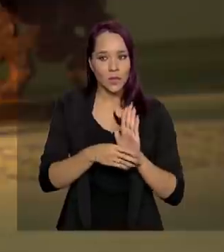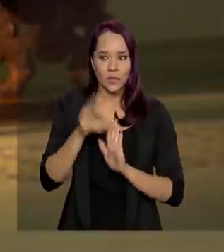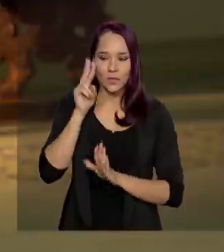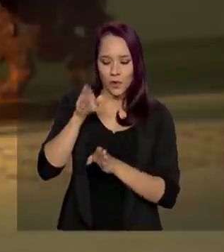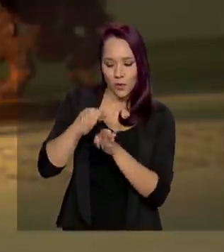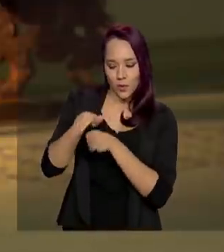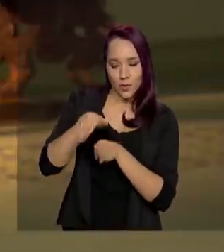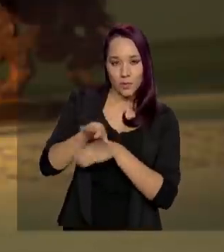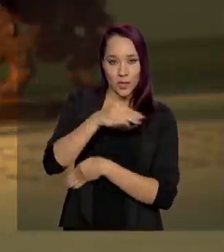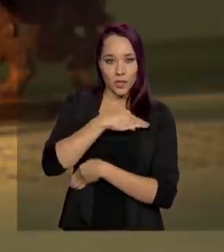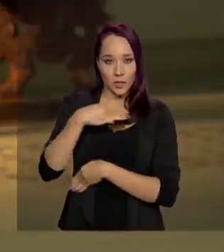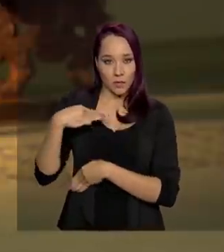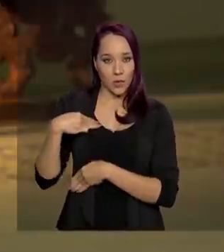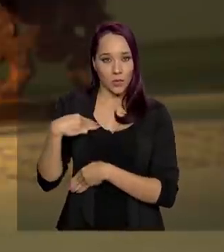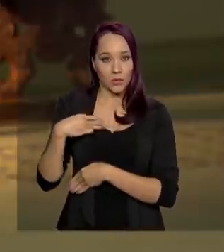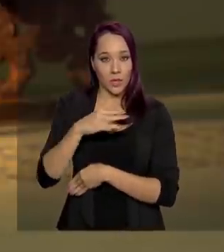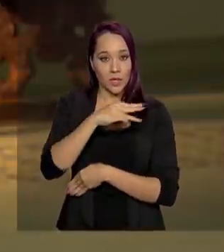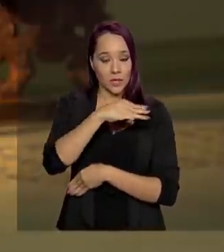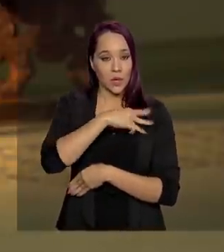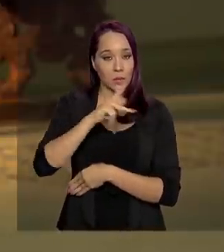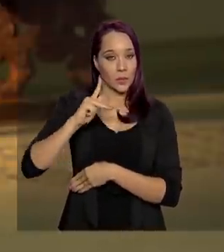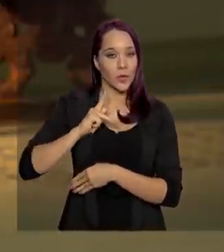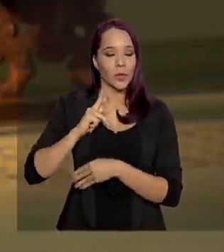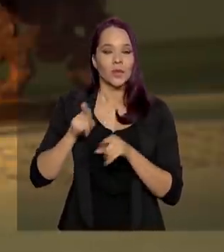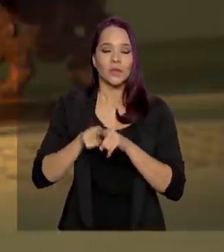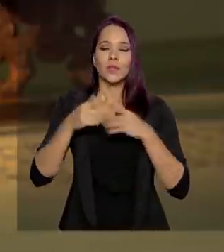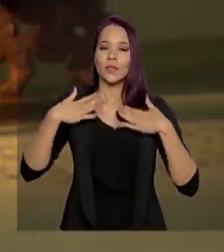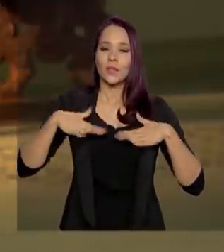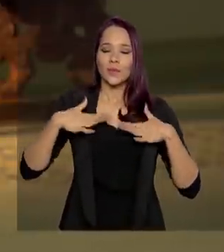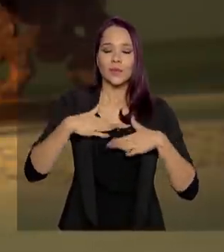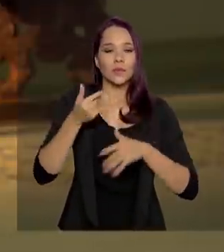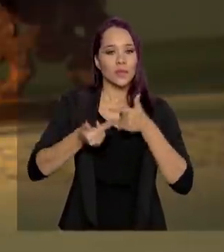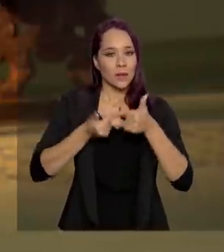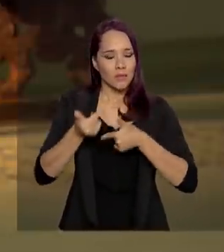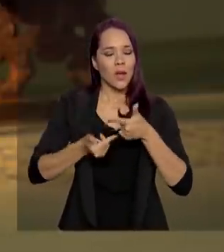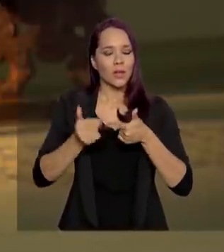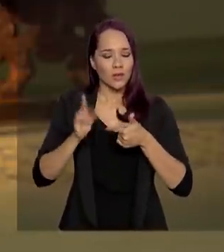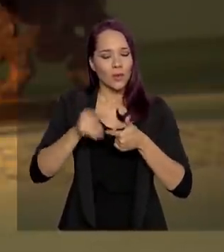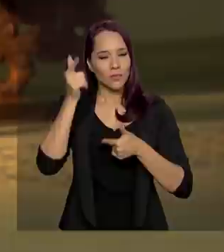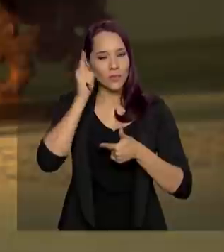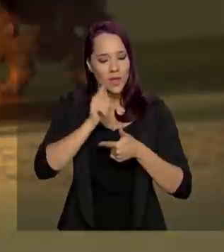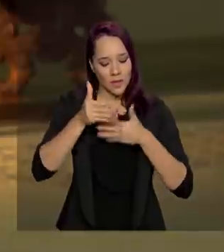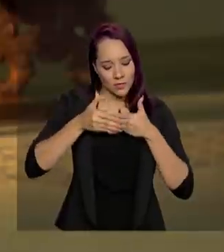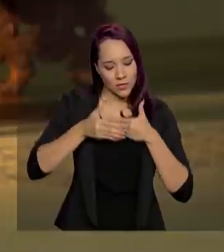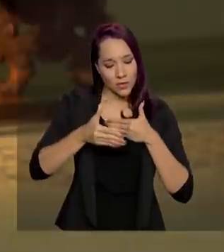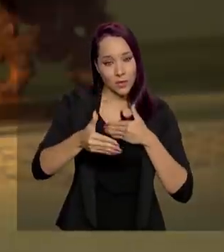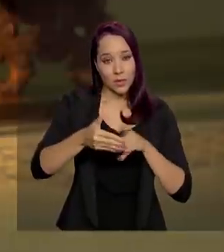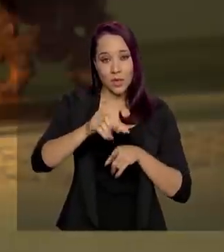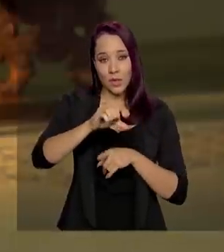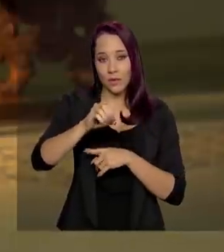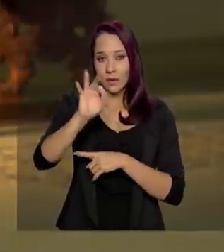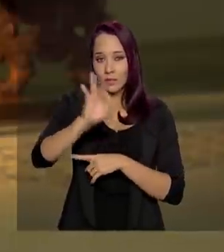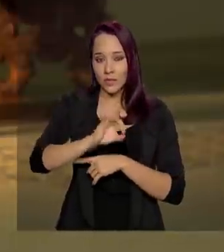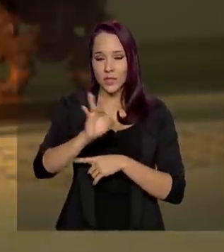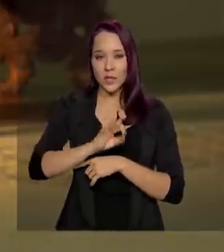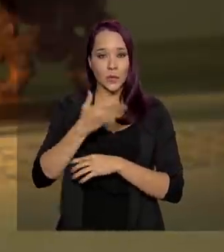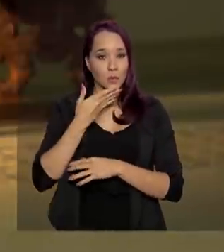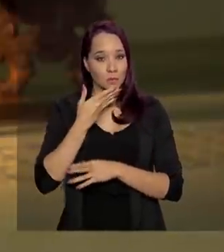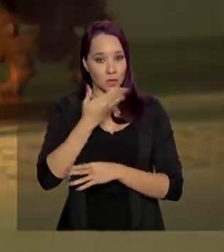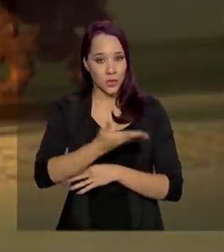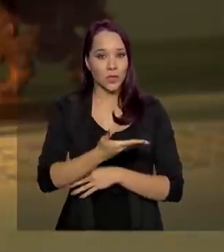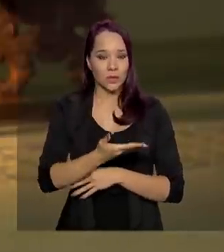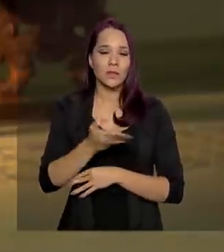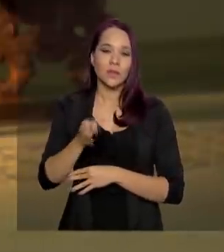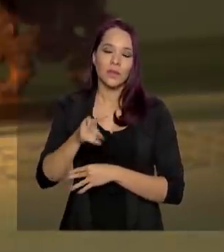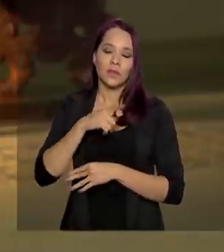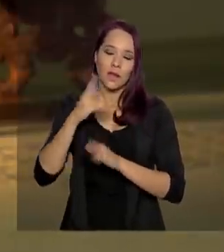recomendação do Ministério Público, a gente também tem essa tranquilidade de que o trabalho vem sendo feito, porque 90% dos pedidos, eles